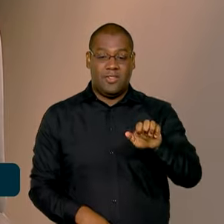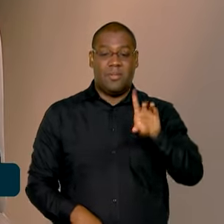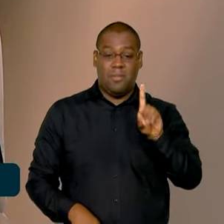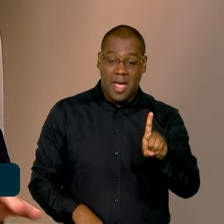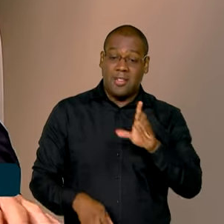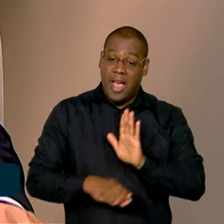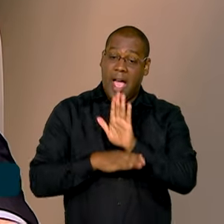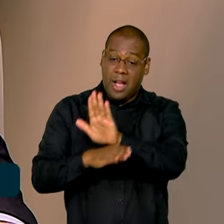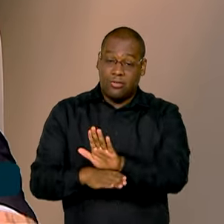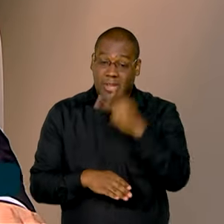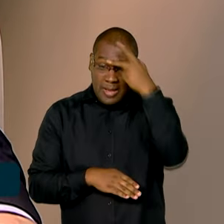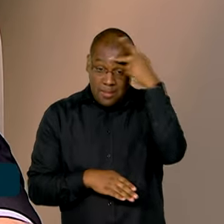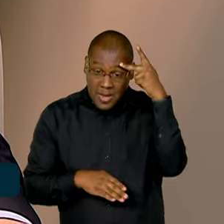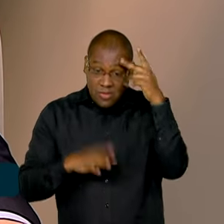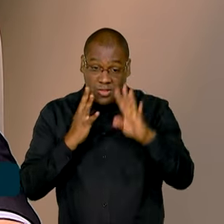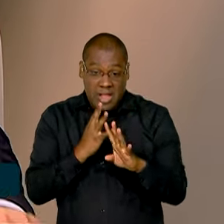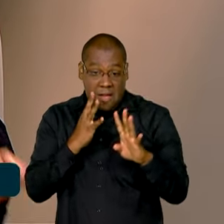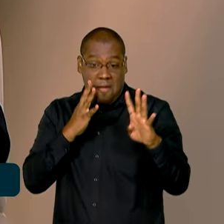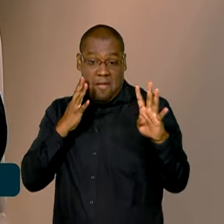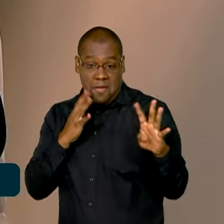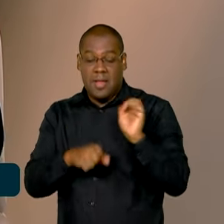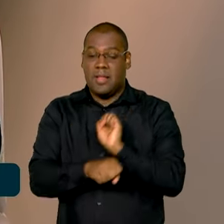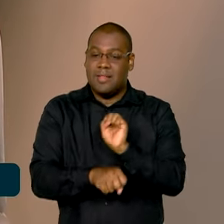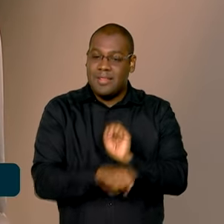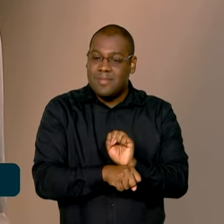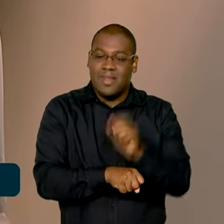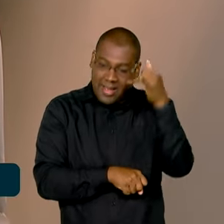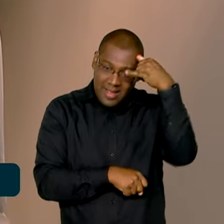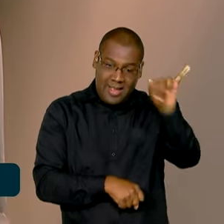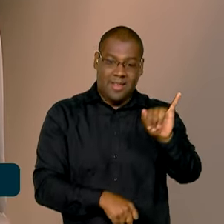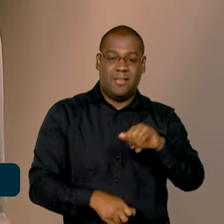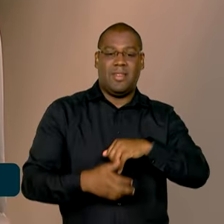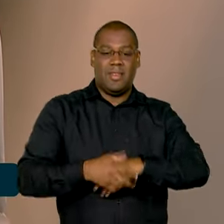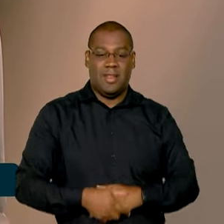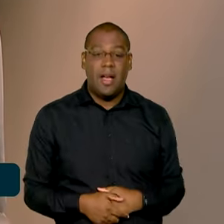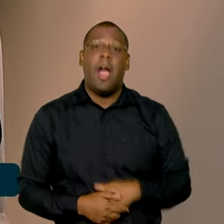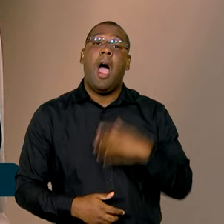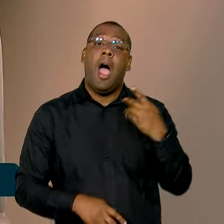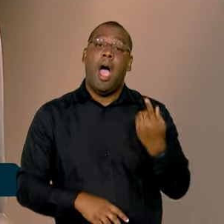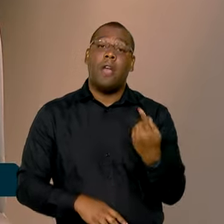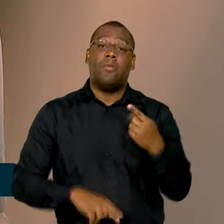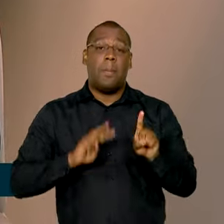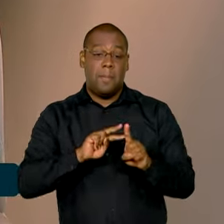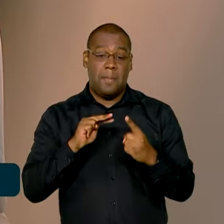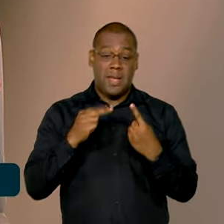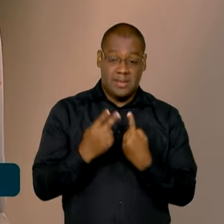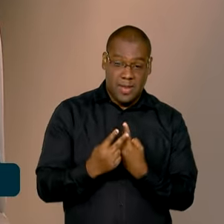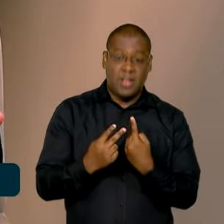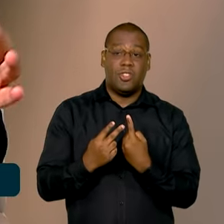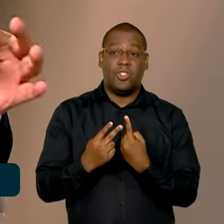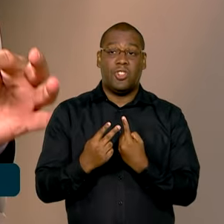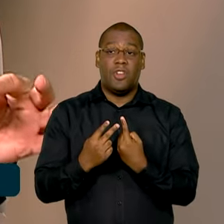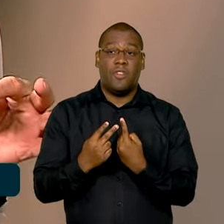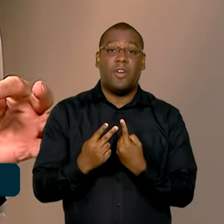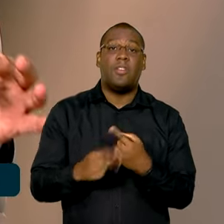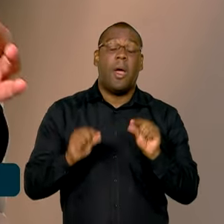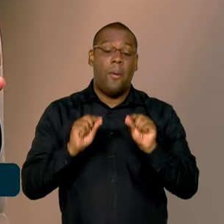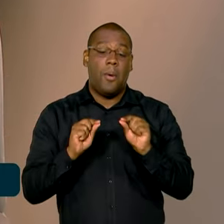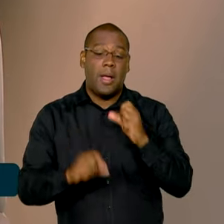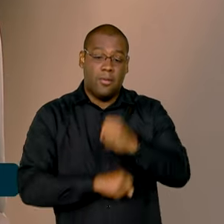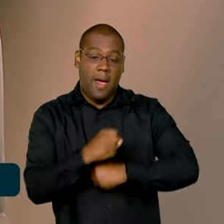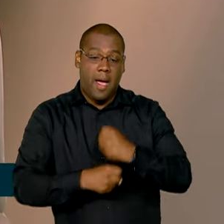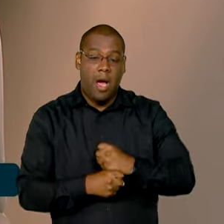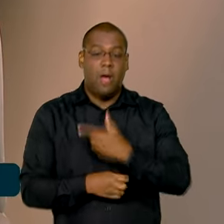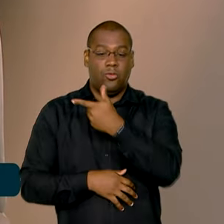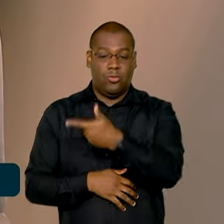pretendemos agora, para 2024, ampliar o uso do ateste médio para 100% dos benefícios por